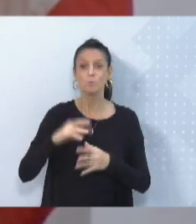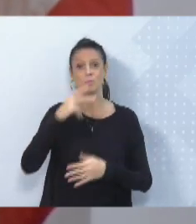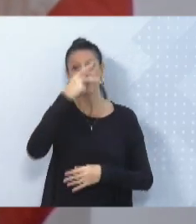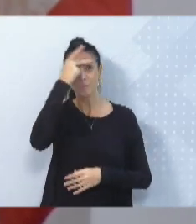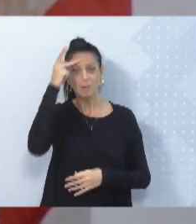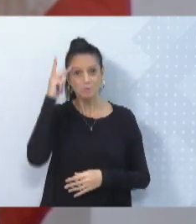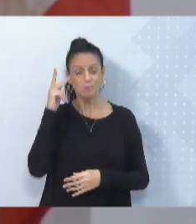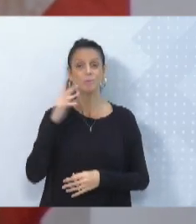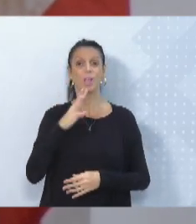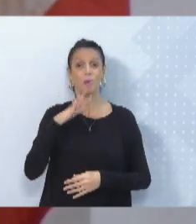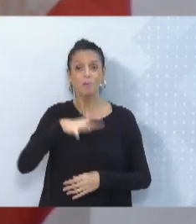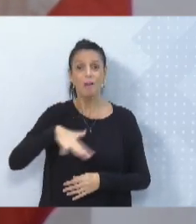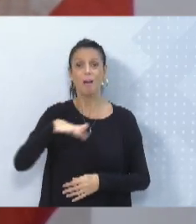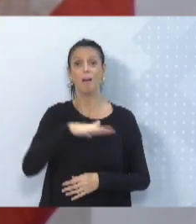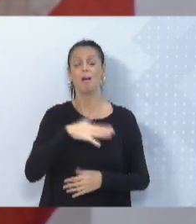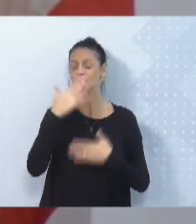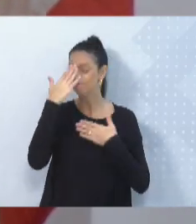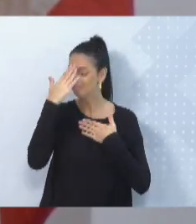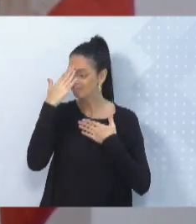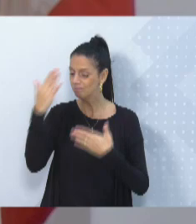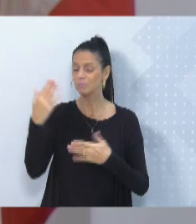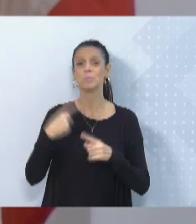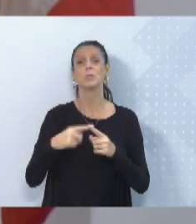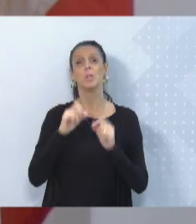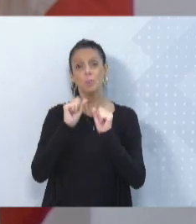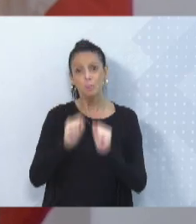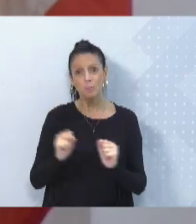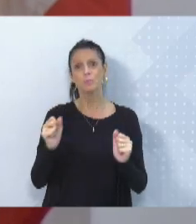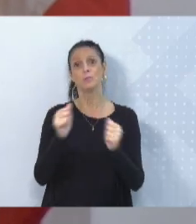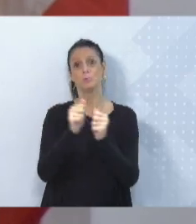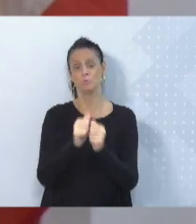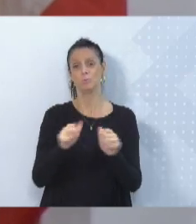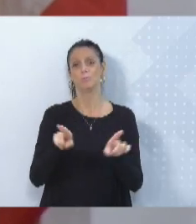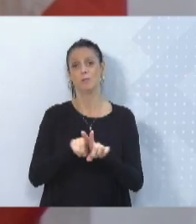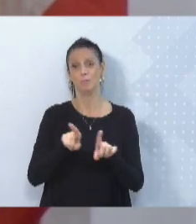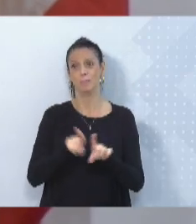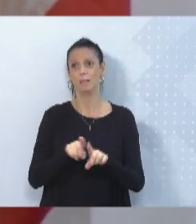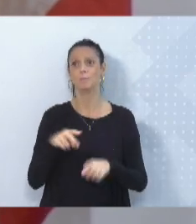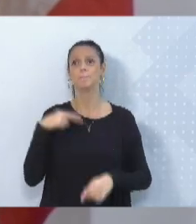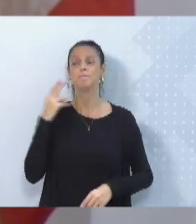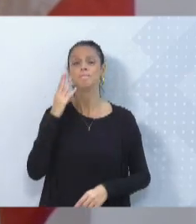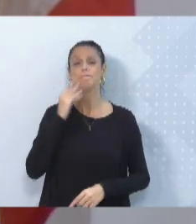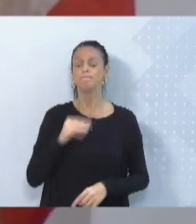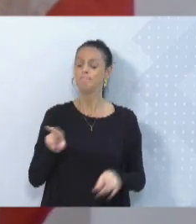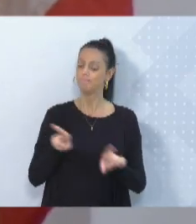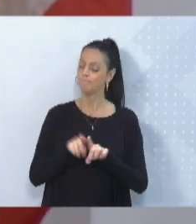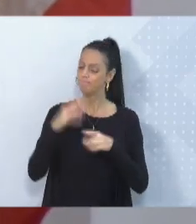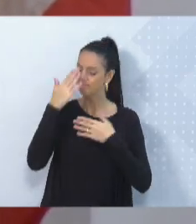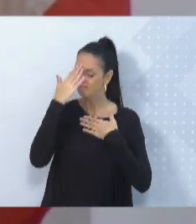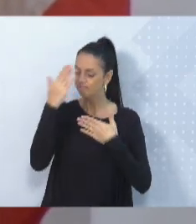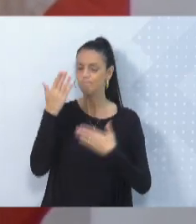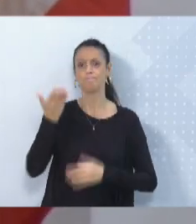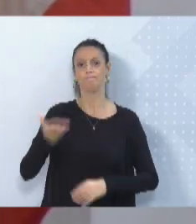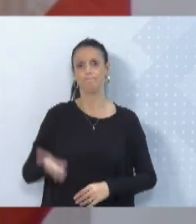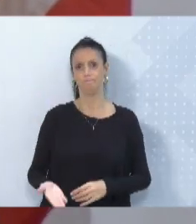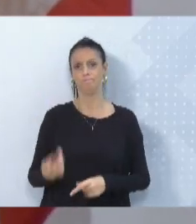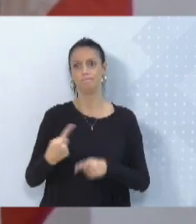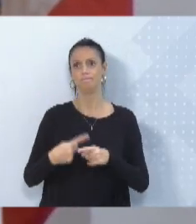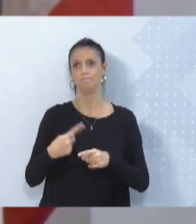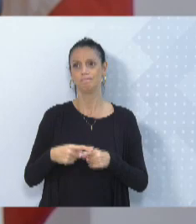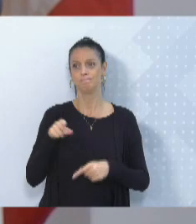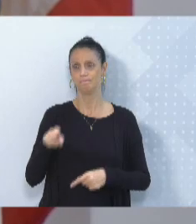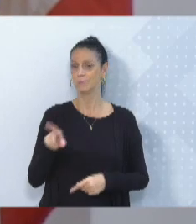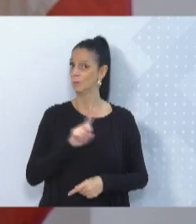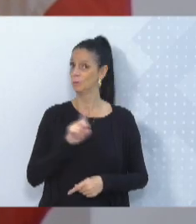eu quero agradecer por me permitir fazer parte disso. Vereador Gilson, eu quero te agradecer porque tu não és